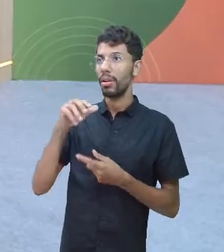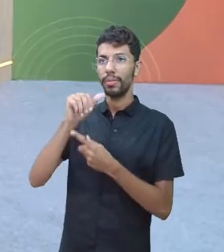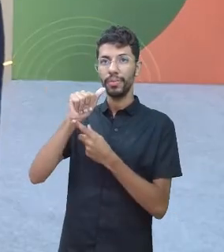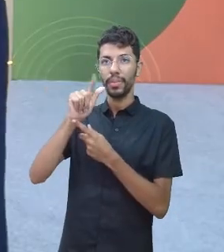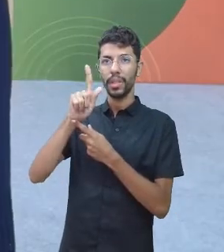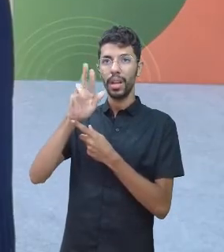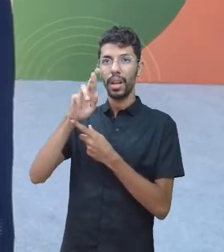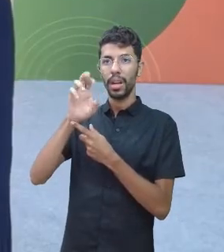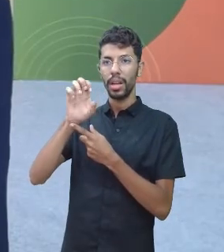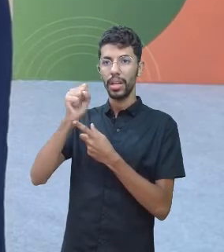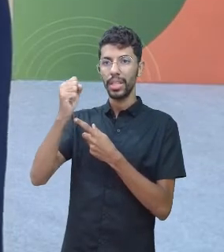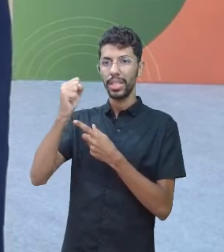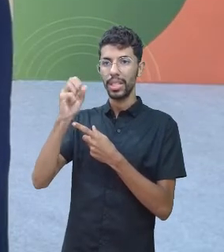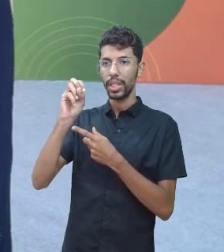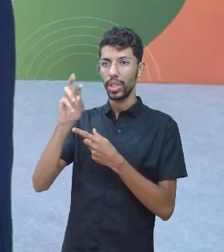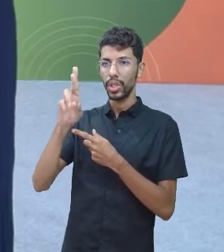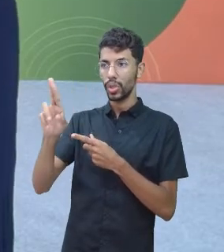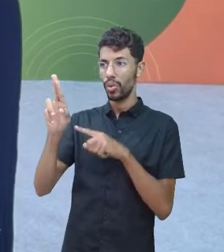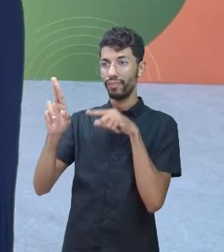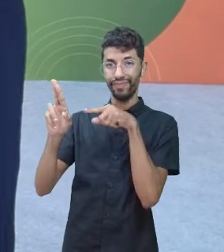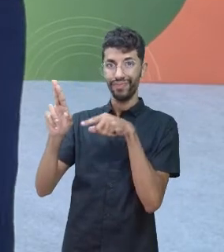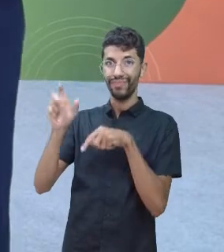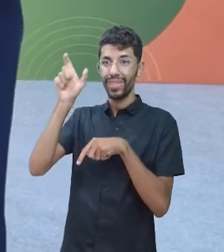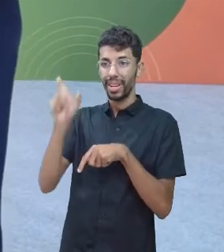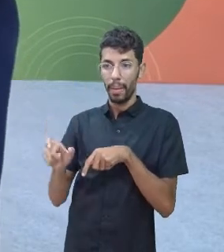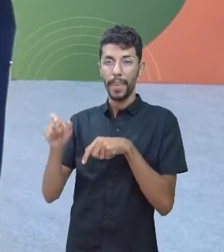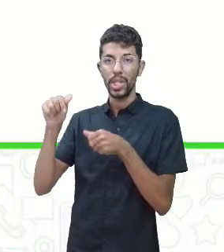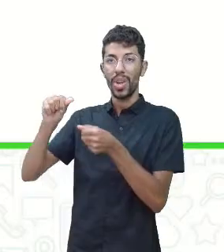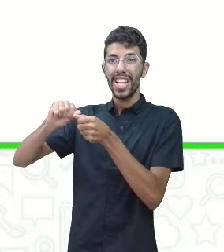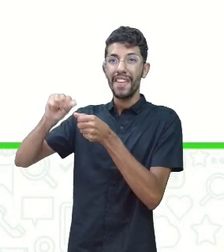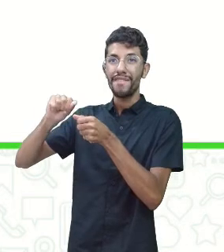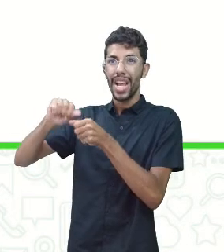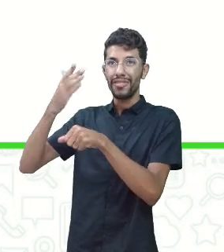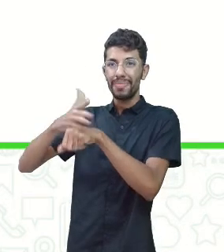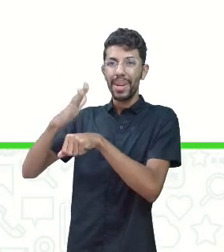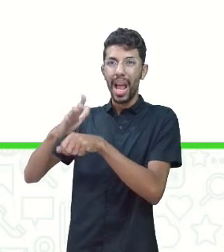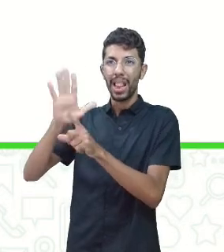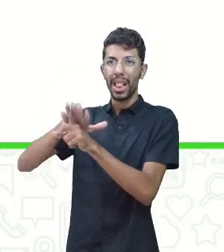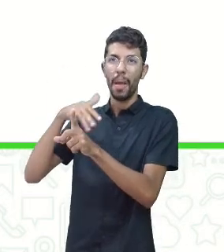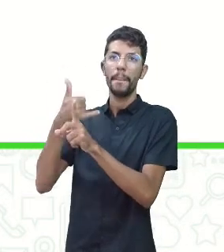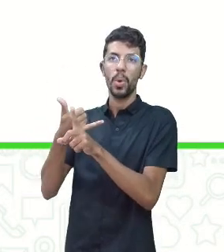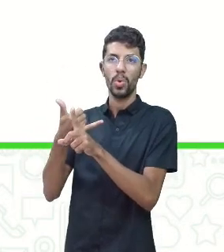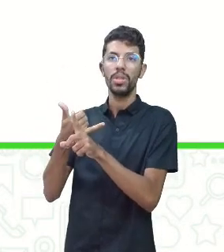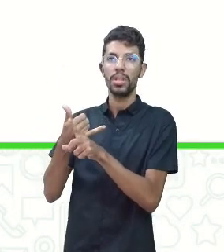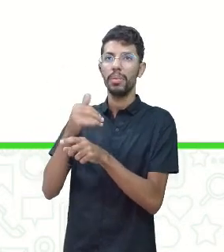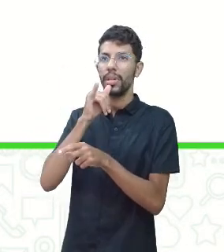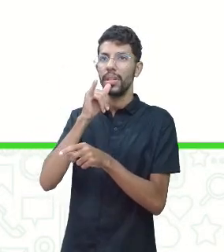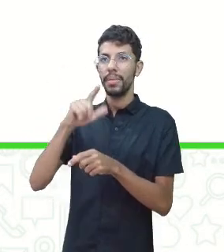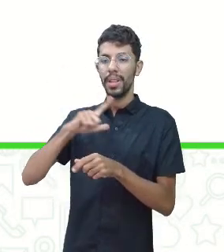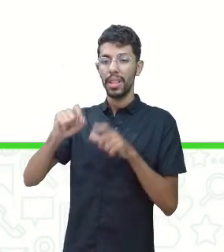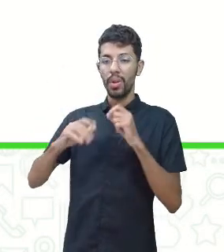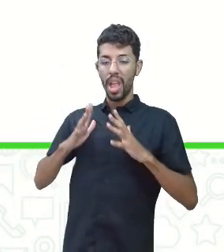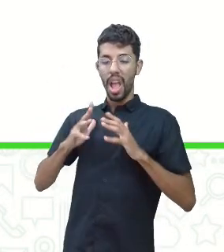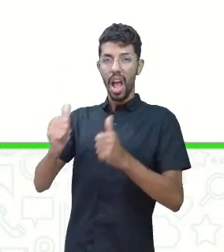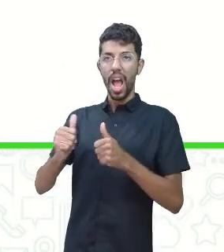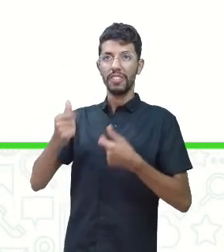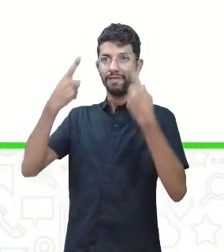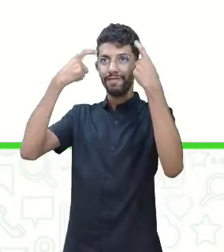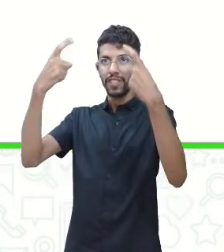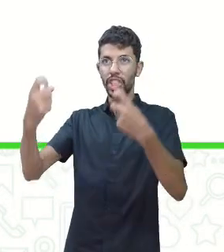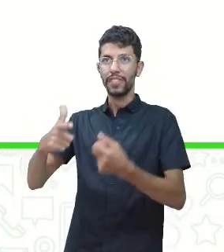Agressor, aquele que agride, não esquece. Atos de violência recorrente e repetitivos.